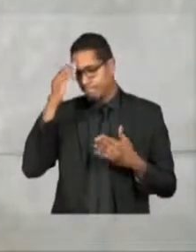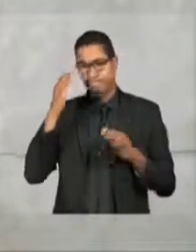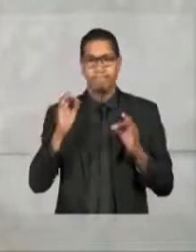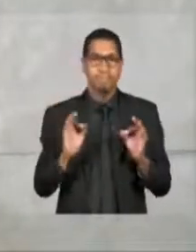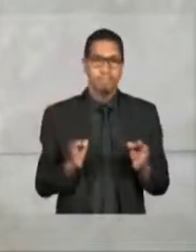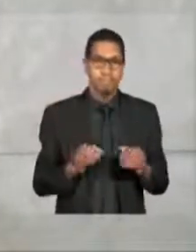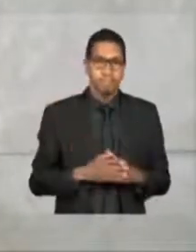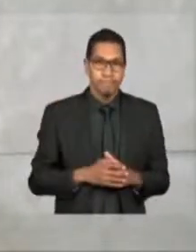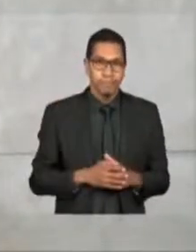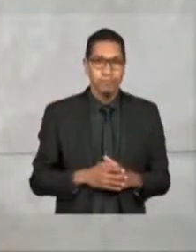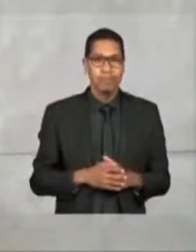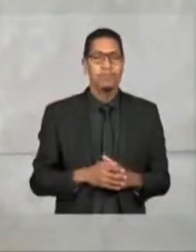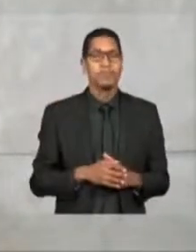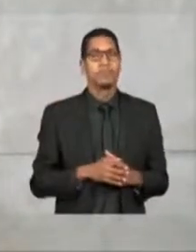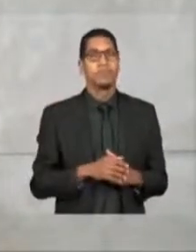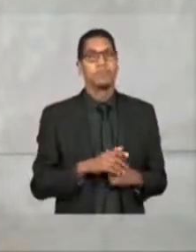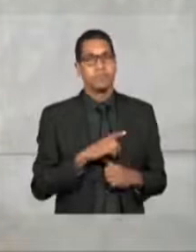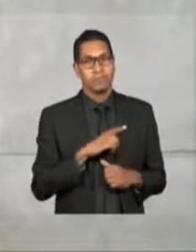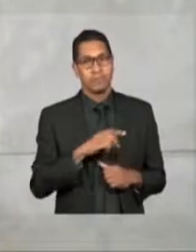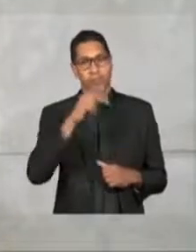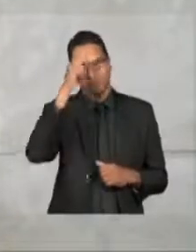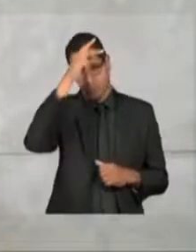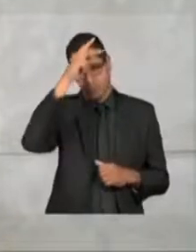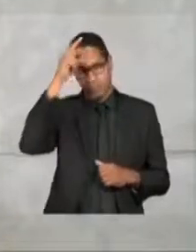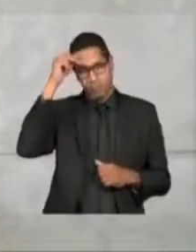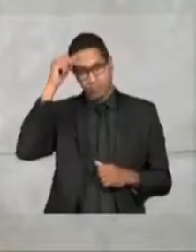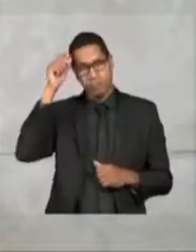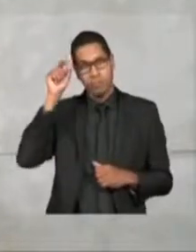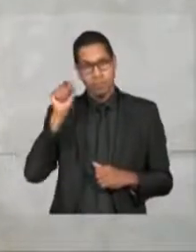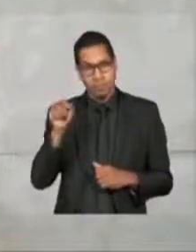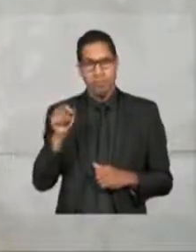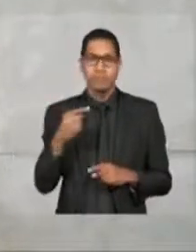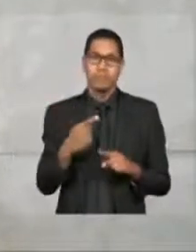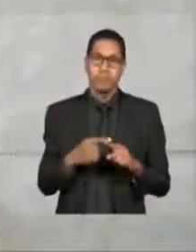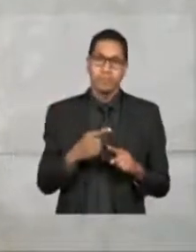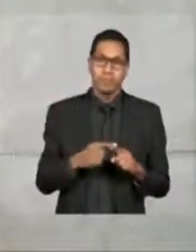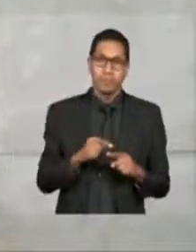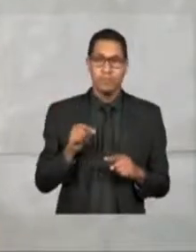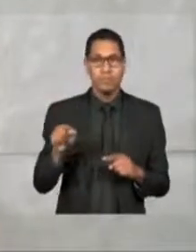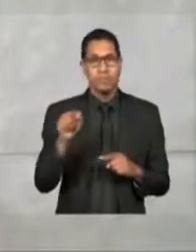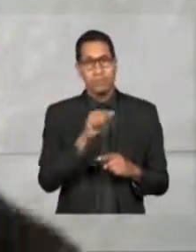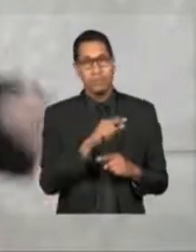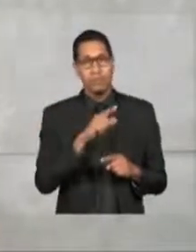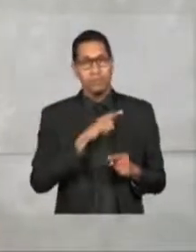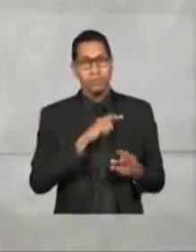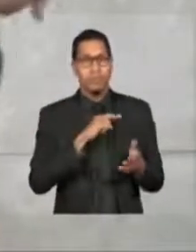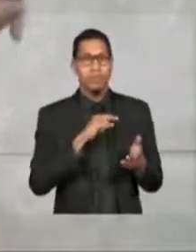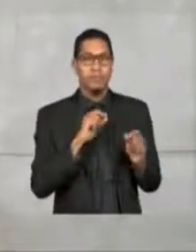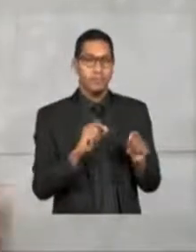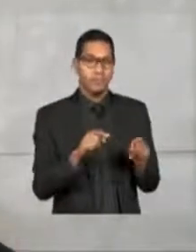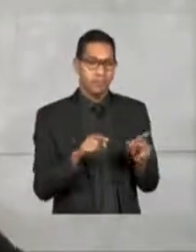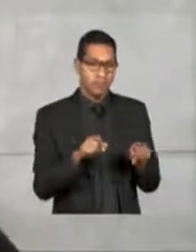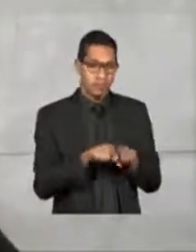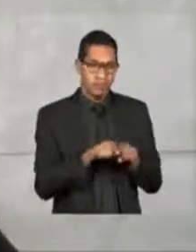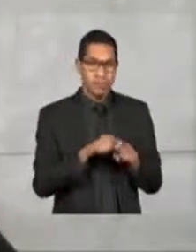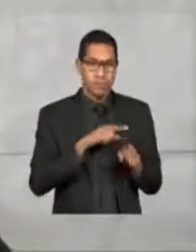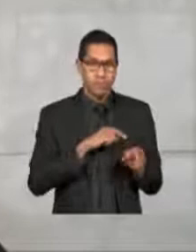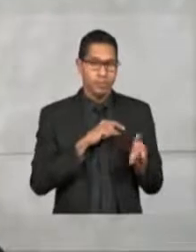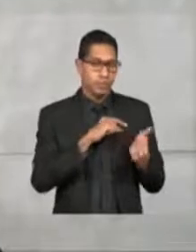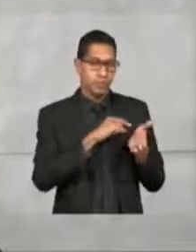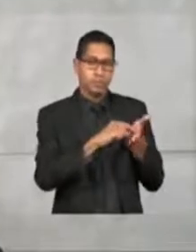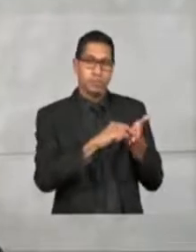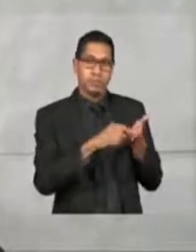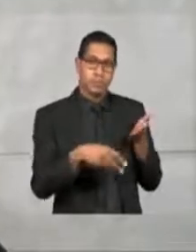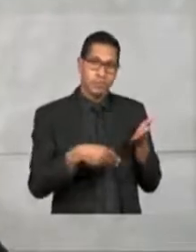muitíssimo ao prefeito, porque isso viria como emenda. Agora, está sendo